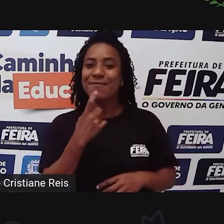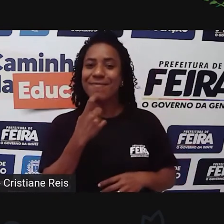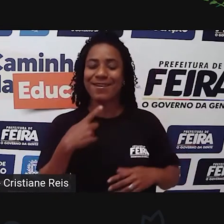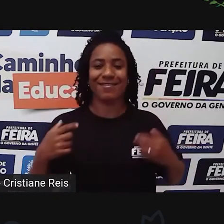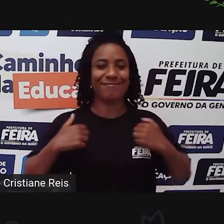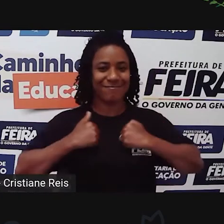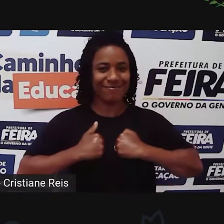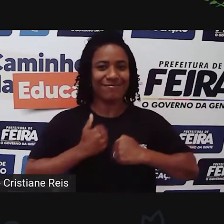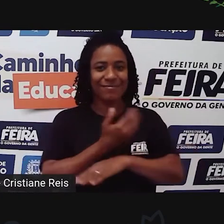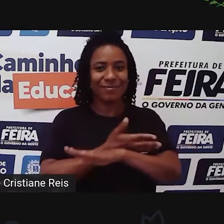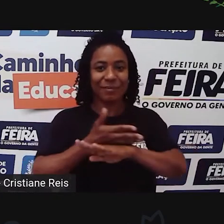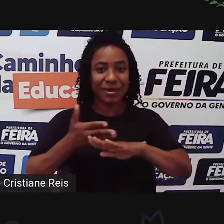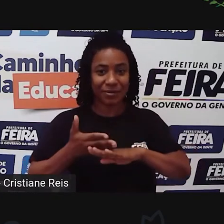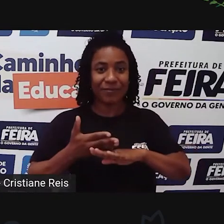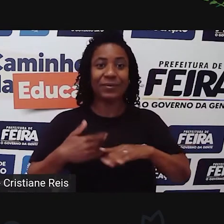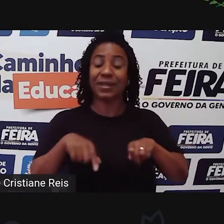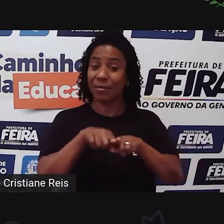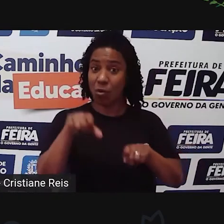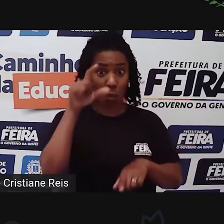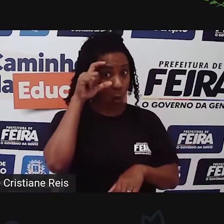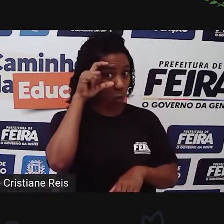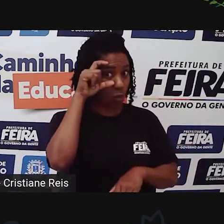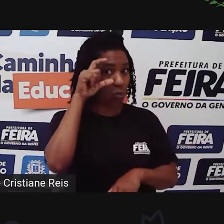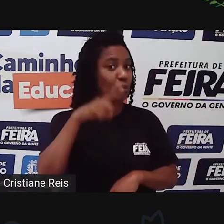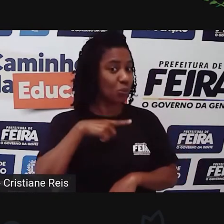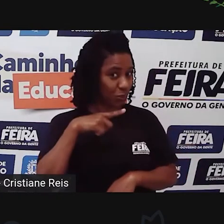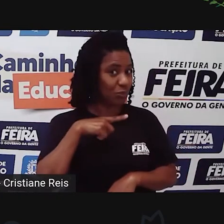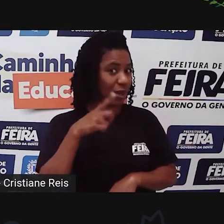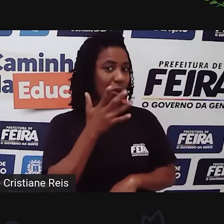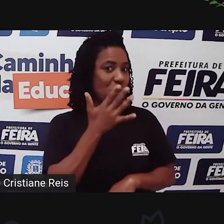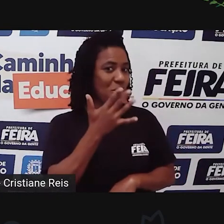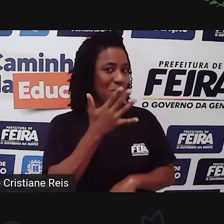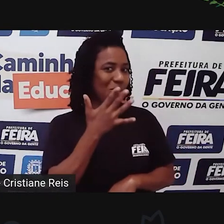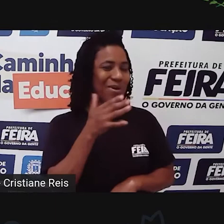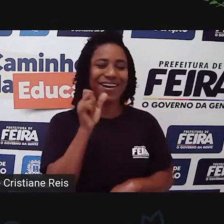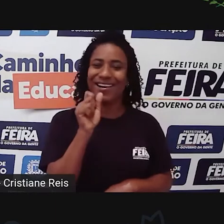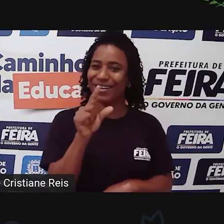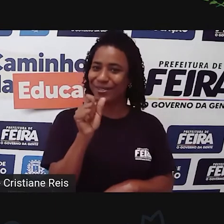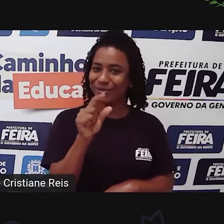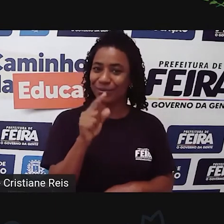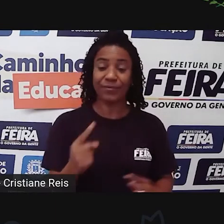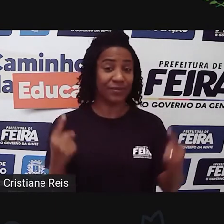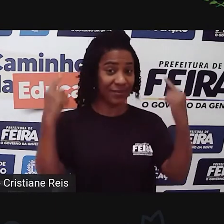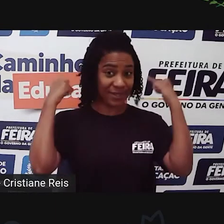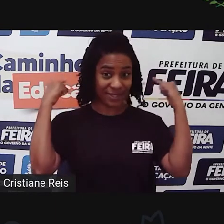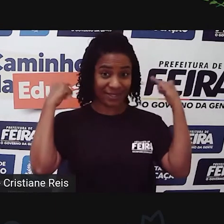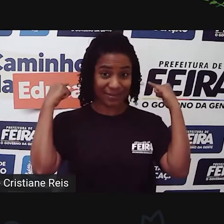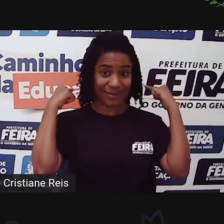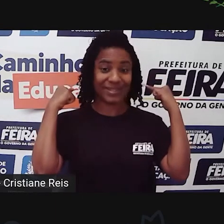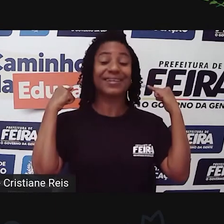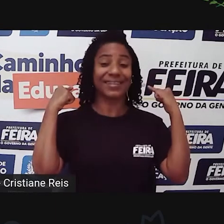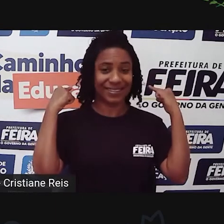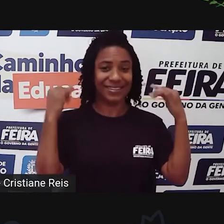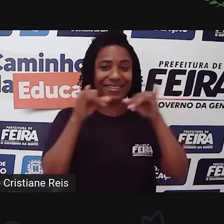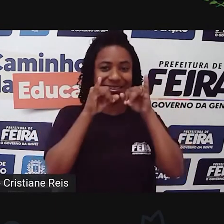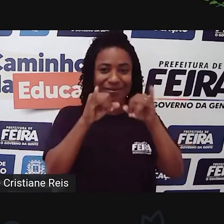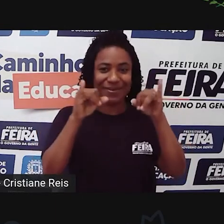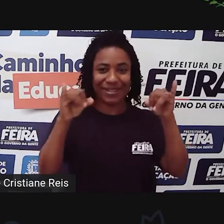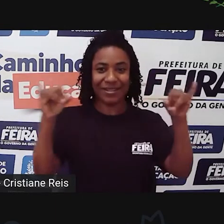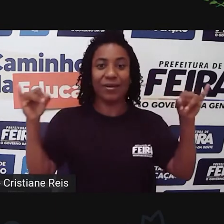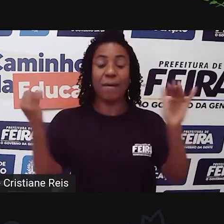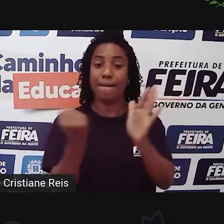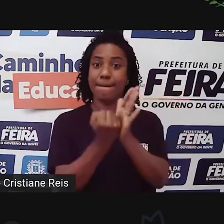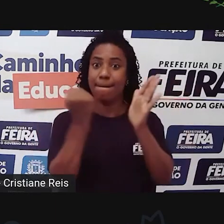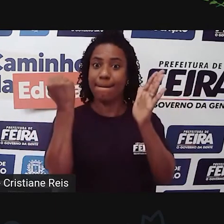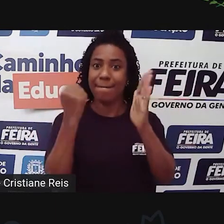camisa. Eu uso óculos e meu óculos tem uma armação azul. Atrás de mim tem um painel com a logomarca da